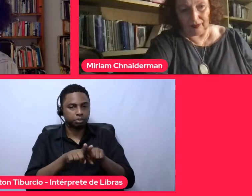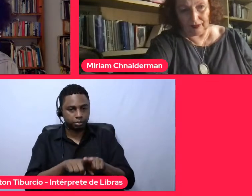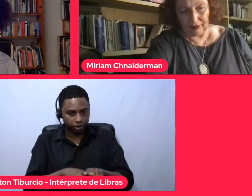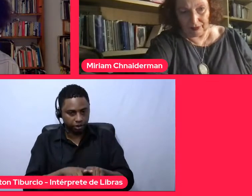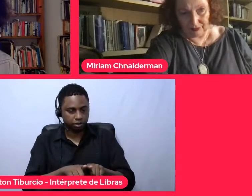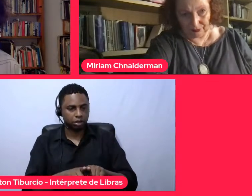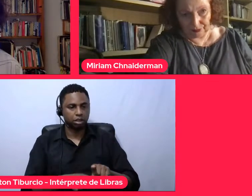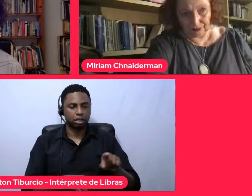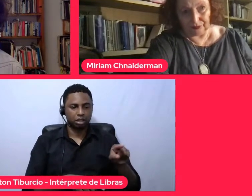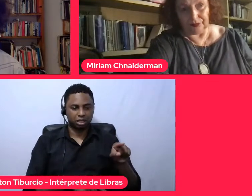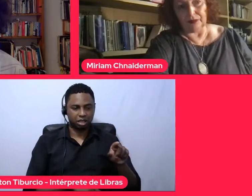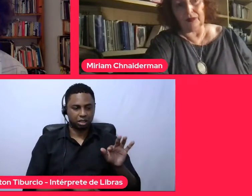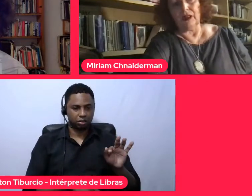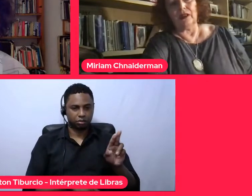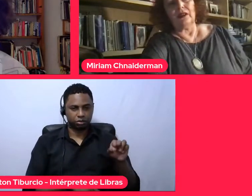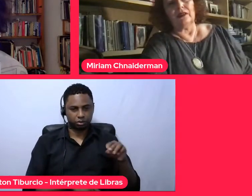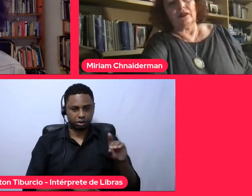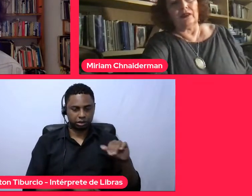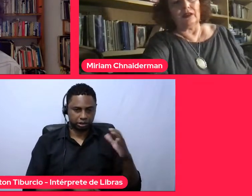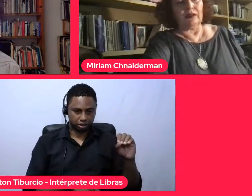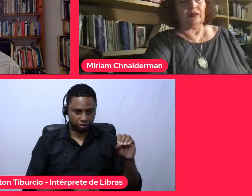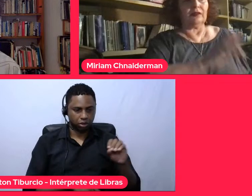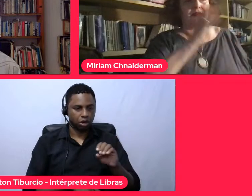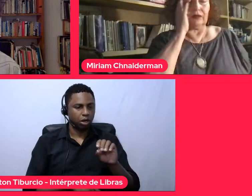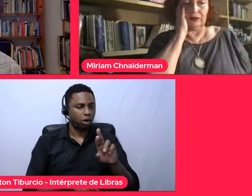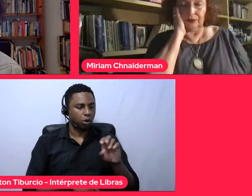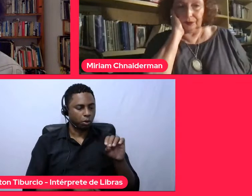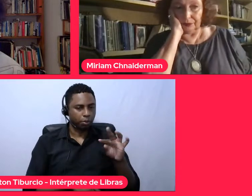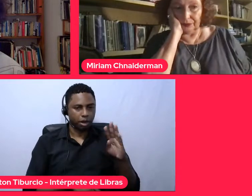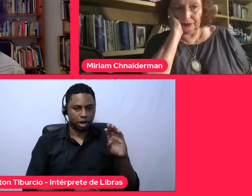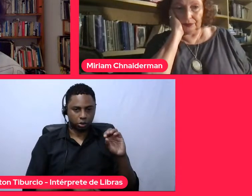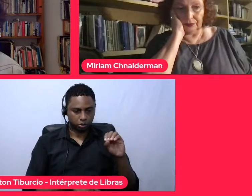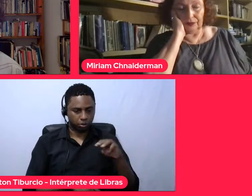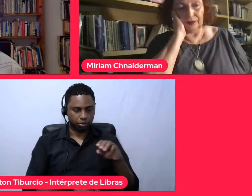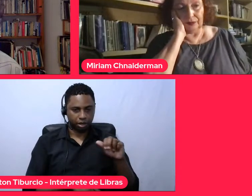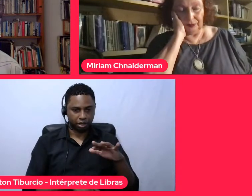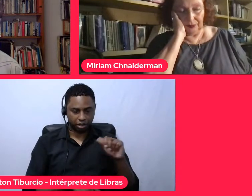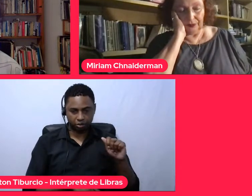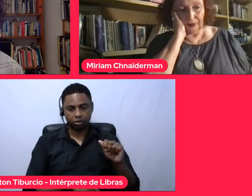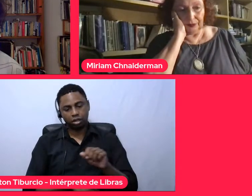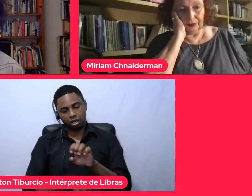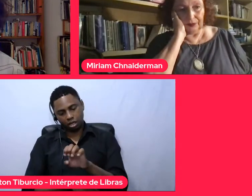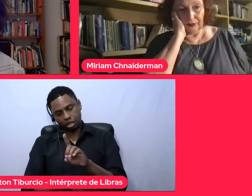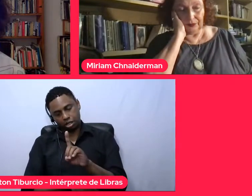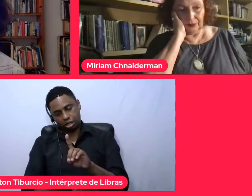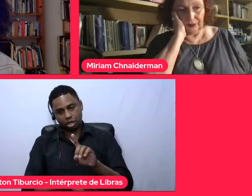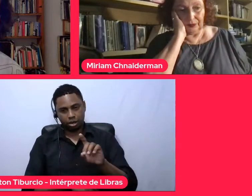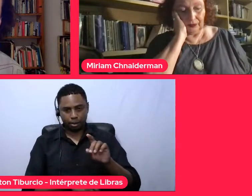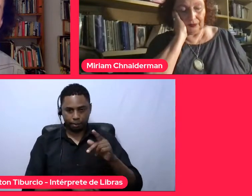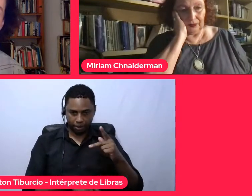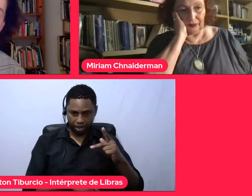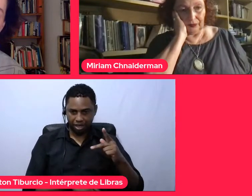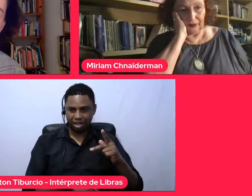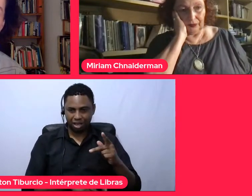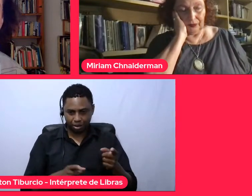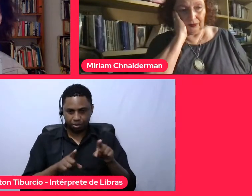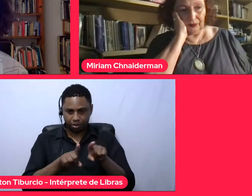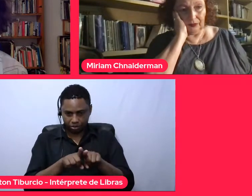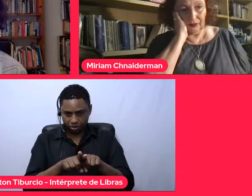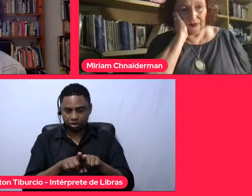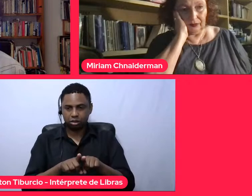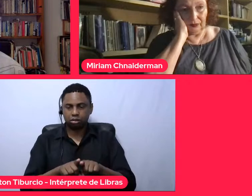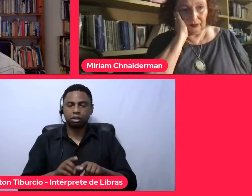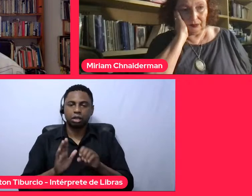Roberto Marinho. A EDP é a patrocinadora Master do museu e os patrocinadores são o Grupo Globo,